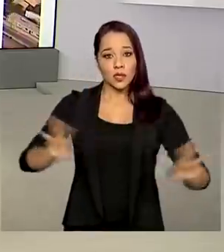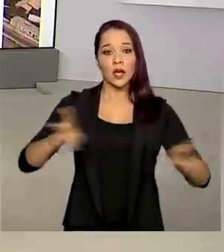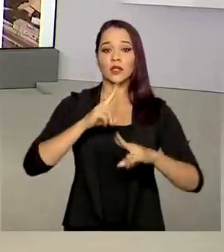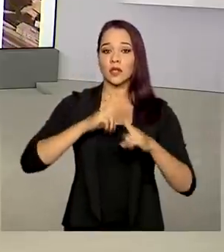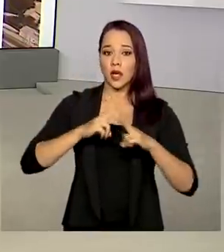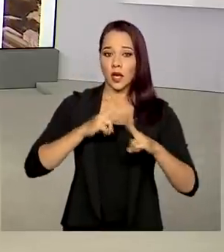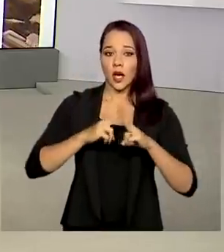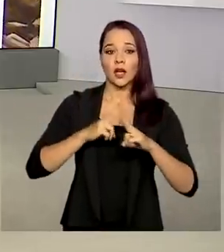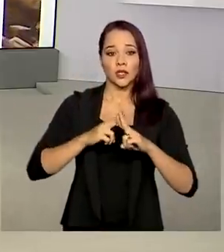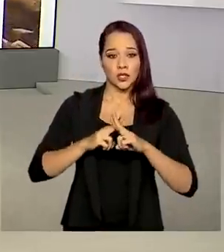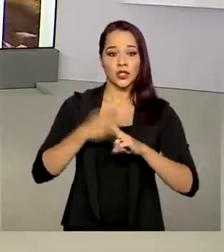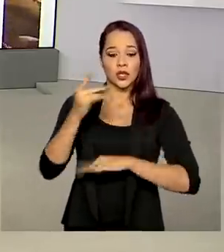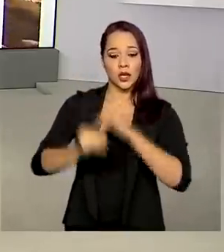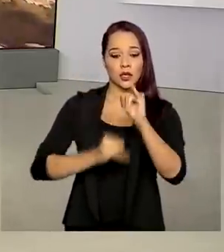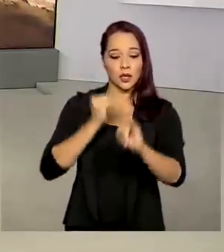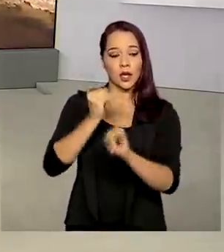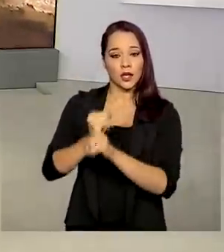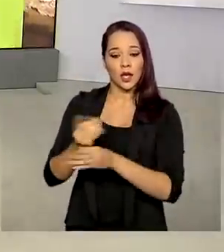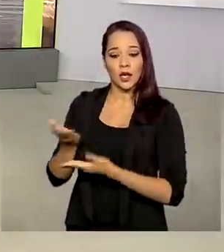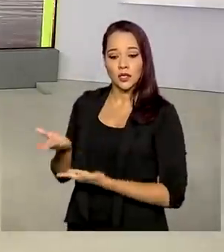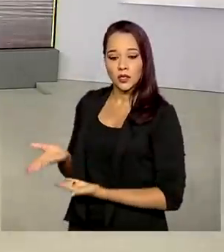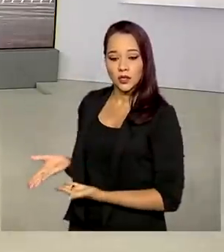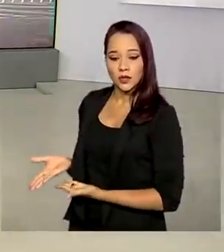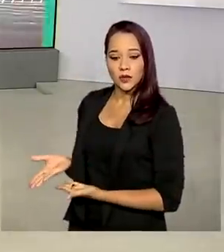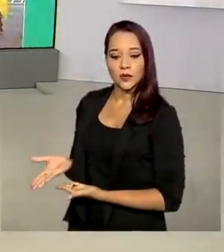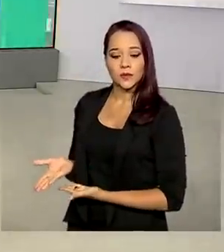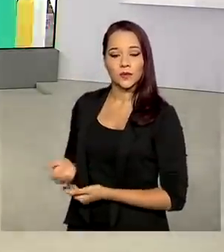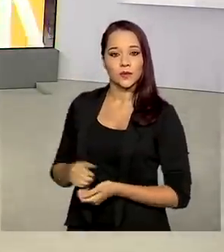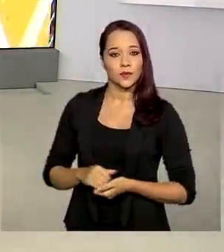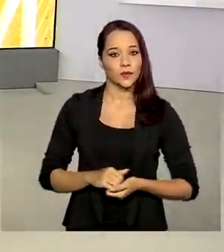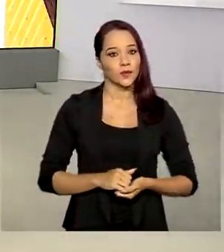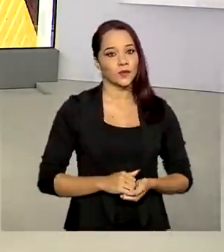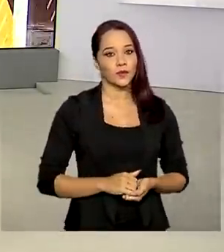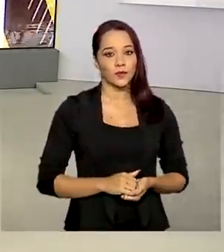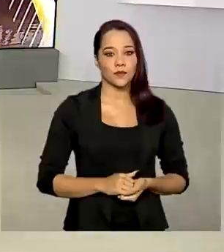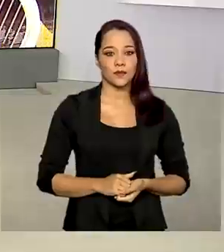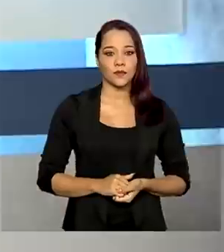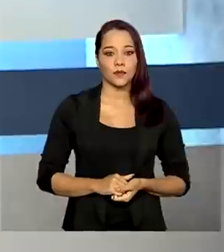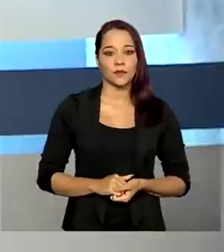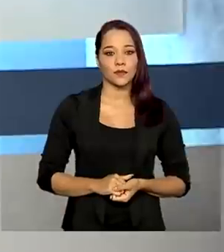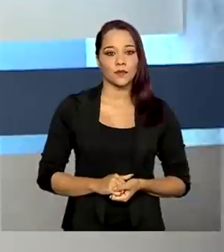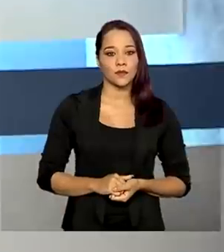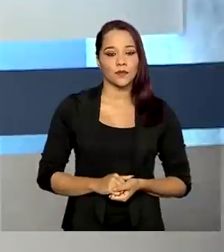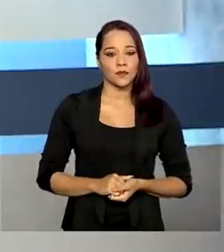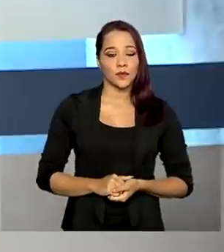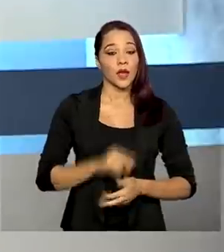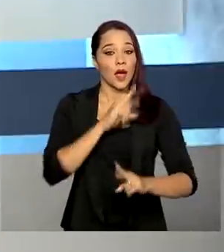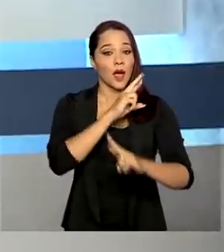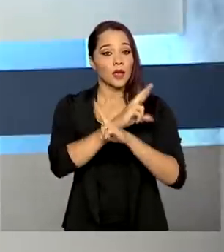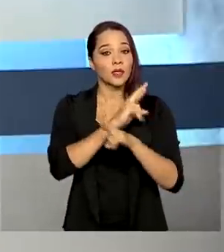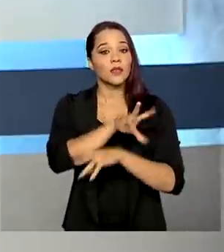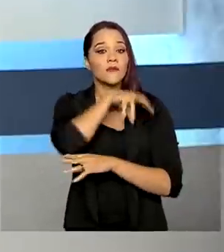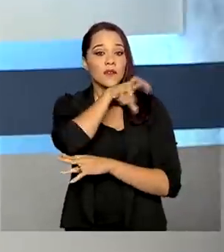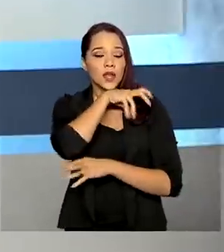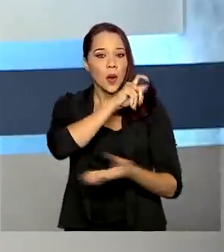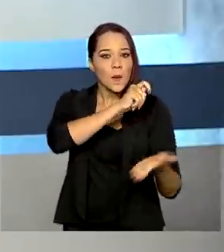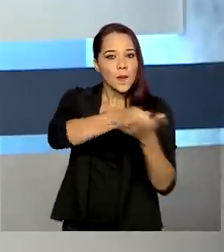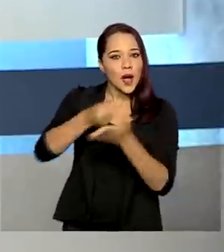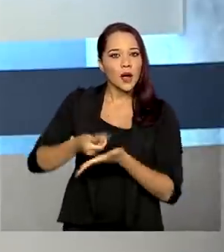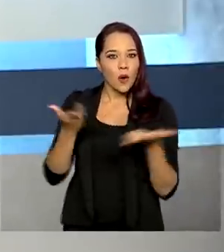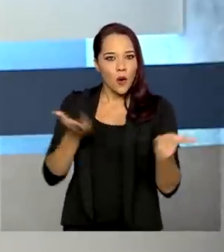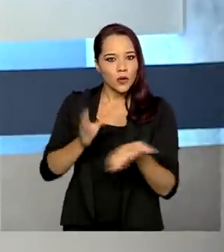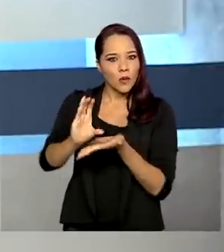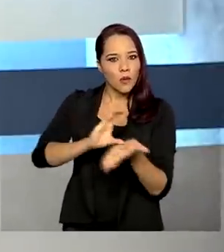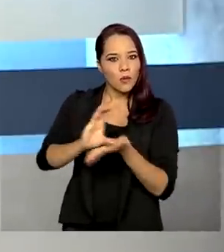Caixa Econômica Federal na internet em caixa.gov.br. E a Receita Federal paga hoje